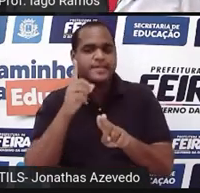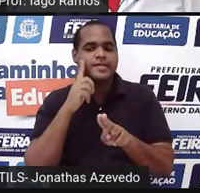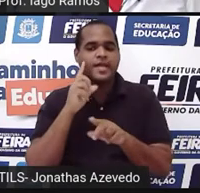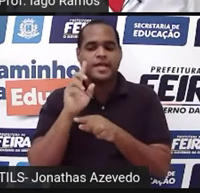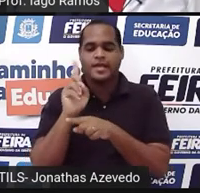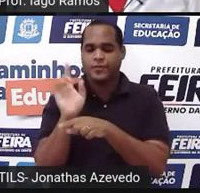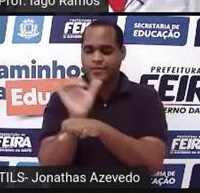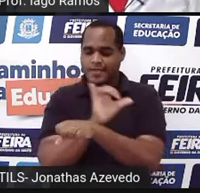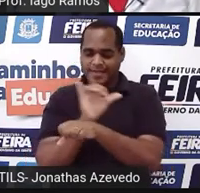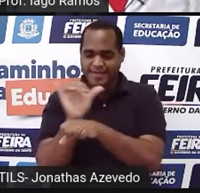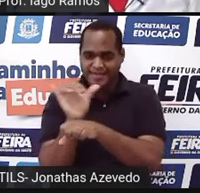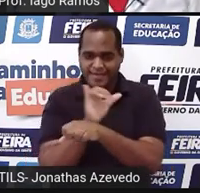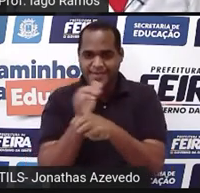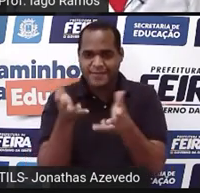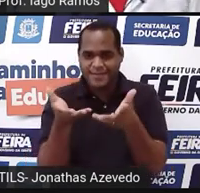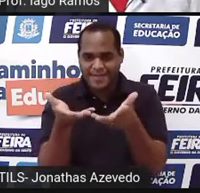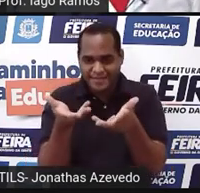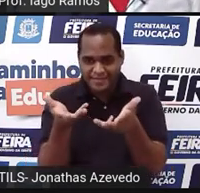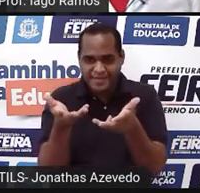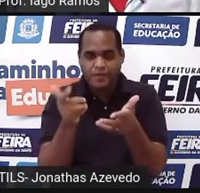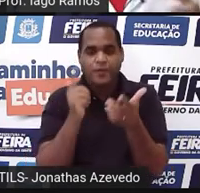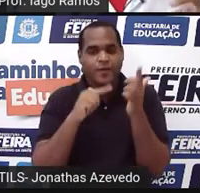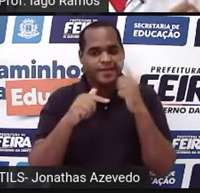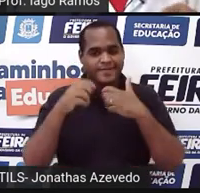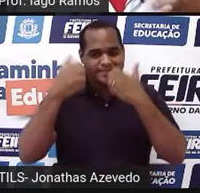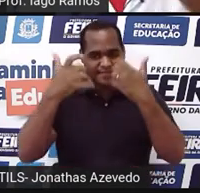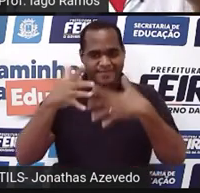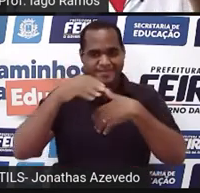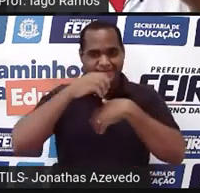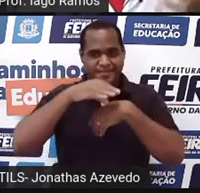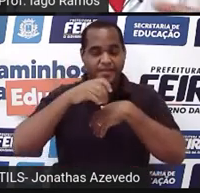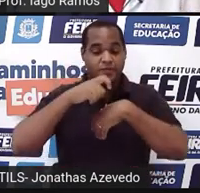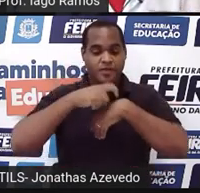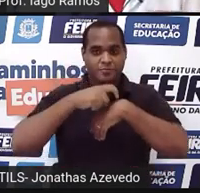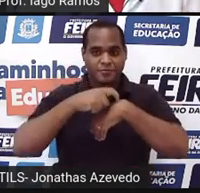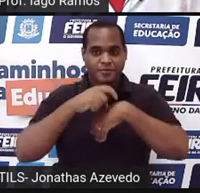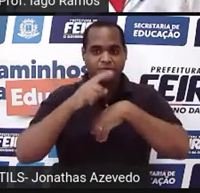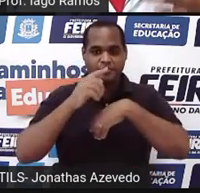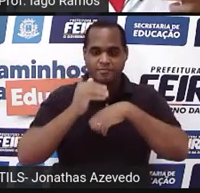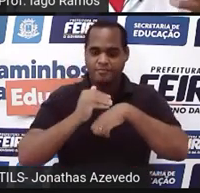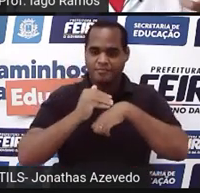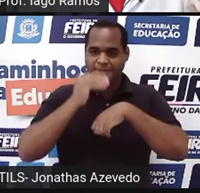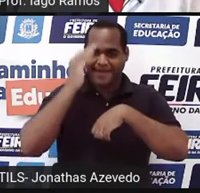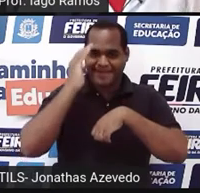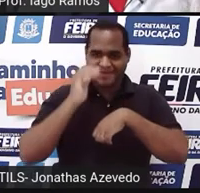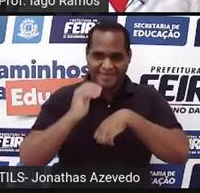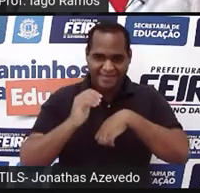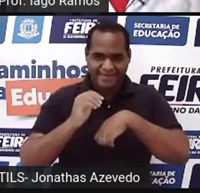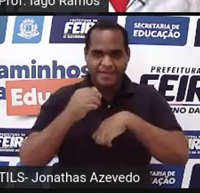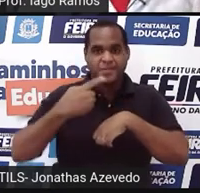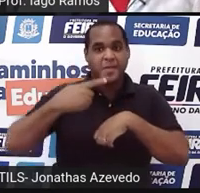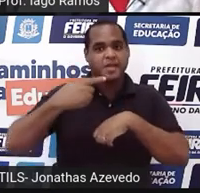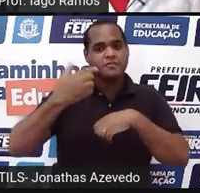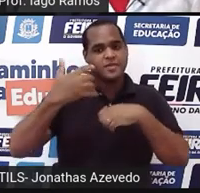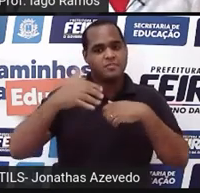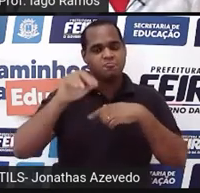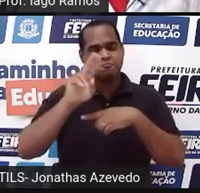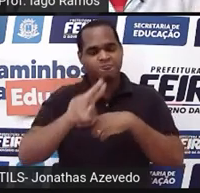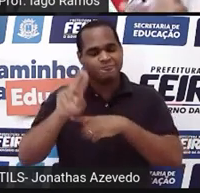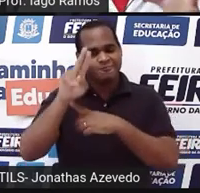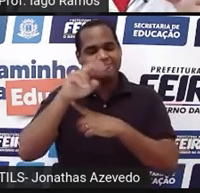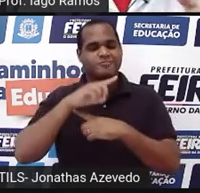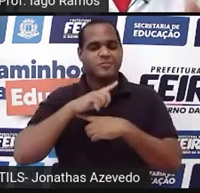estratégia que eu trouxe para você aqui. Certo? Vou te dar um tempo maior porque talvez seja a primeira vez que você vai usar essa